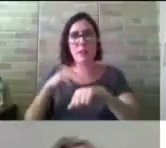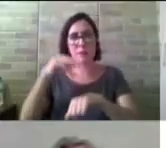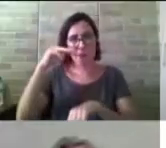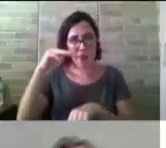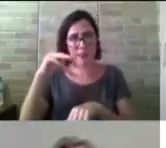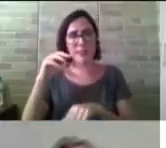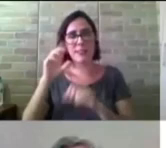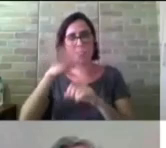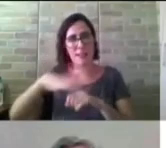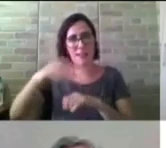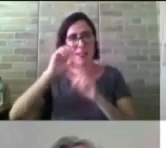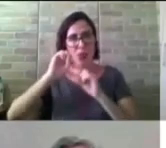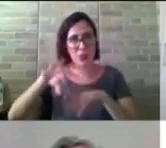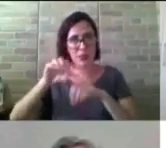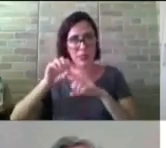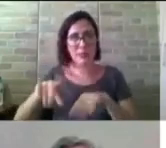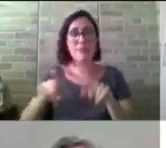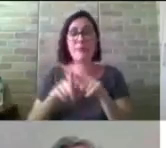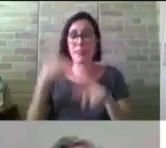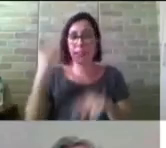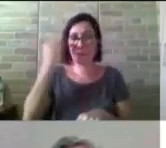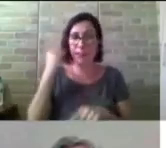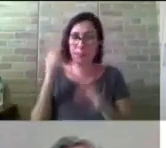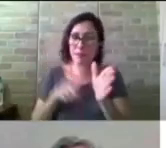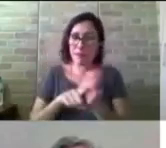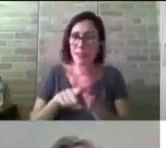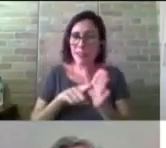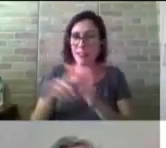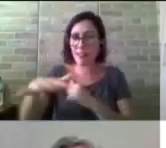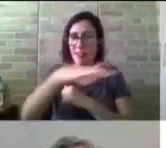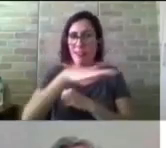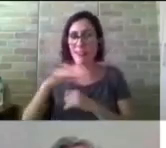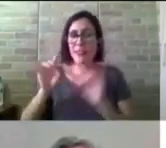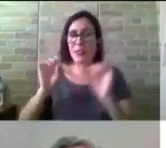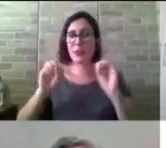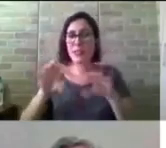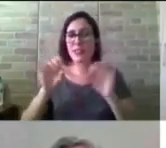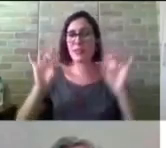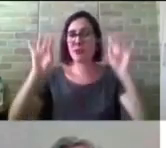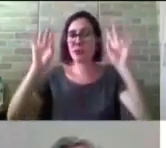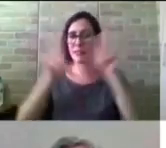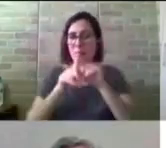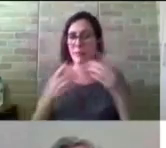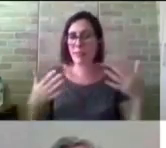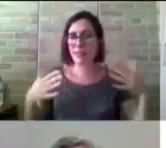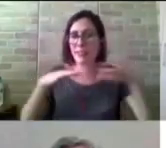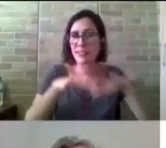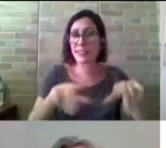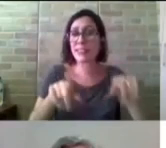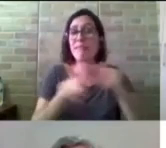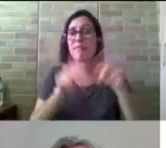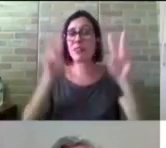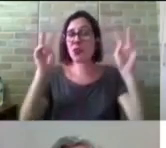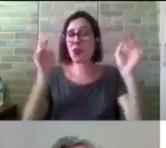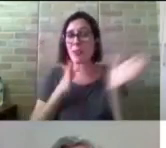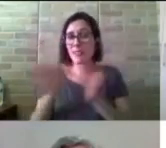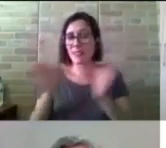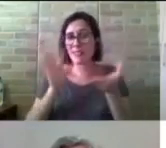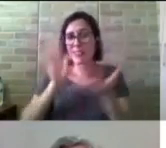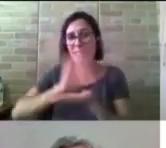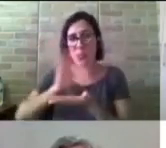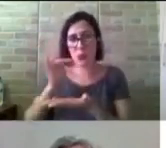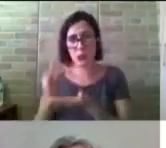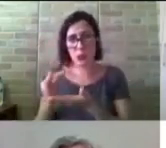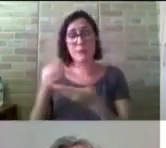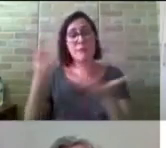experiência e pesquisas na área de educação especial e inclusiva, acessibilidade e tecnologia assistiva. Atualmente, a professora